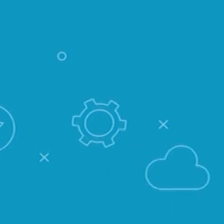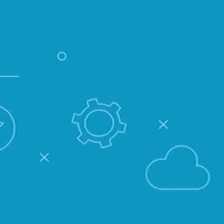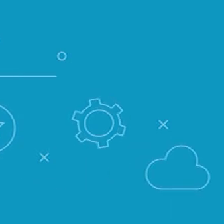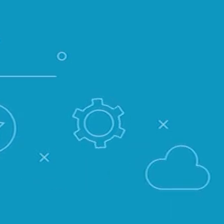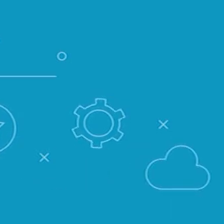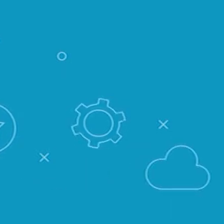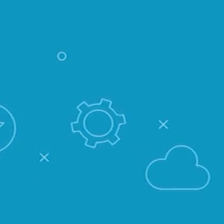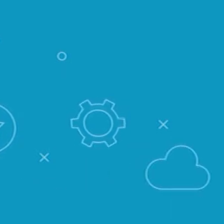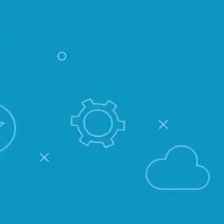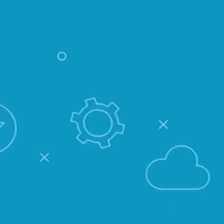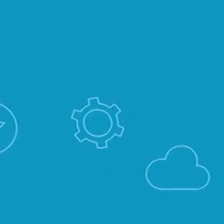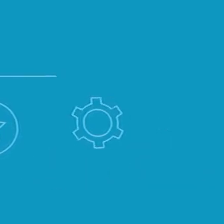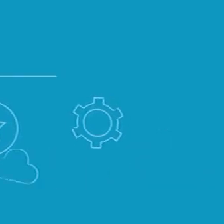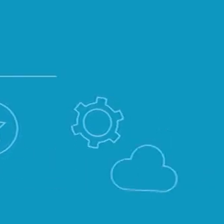Legenda Sônia